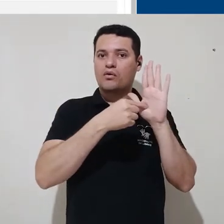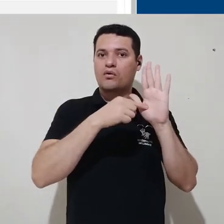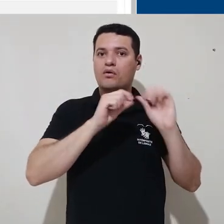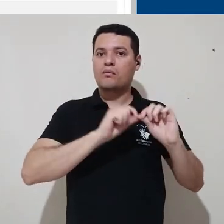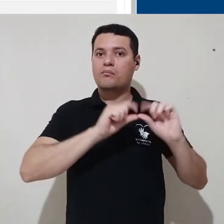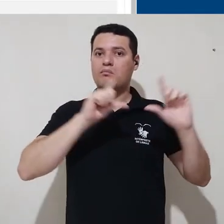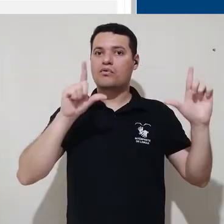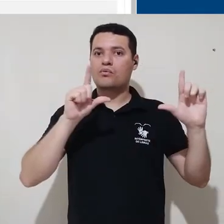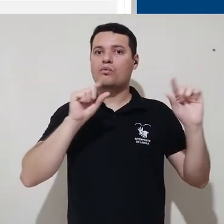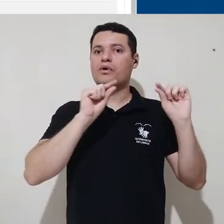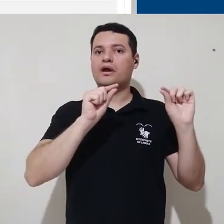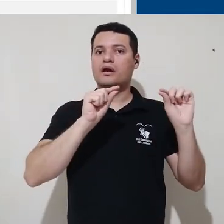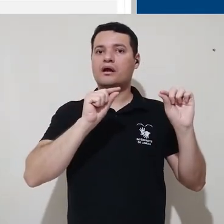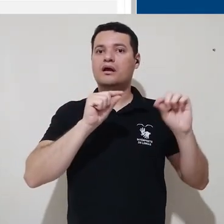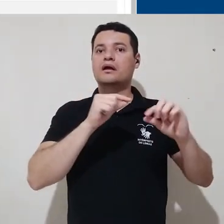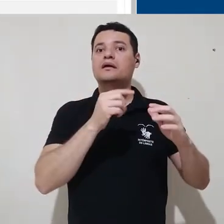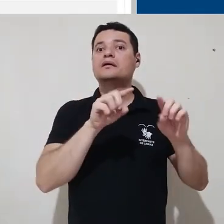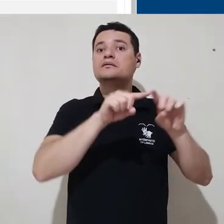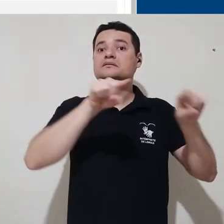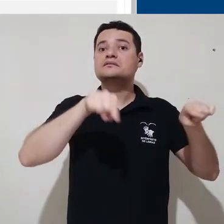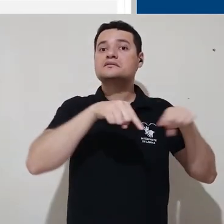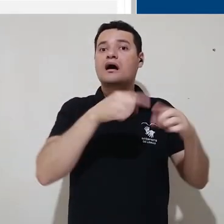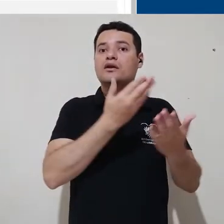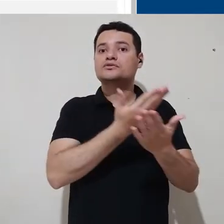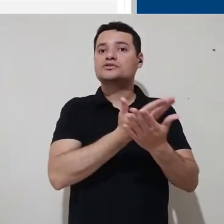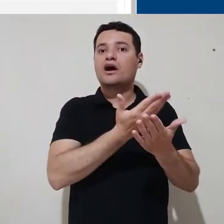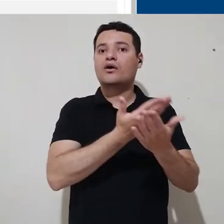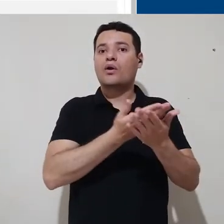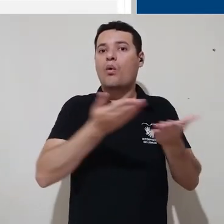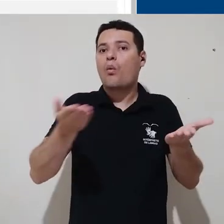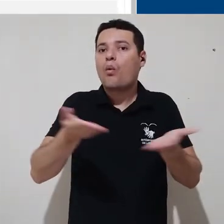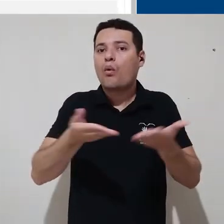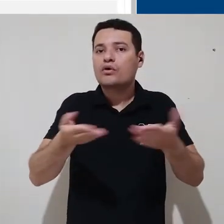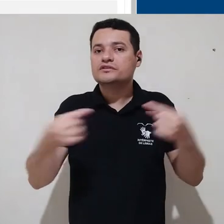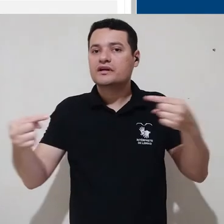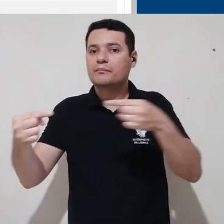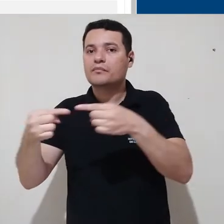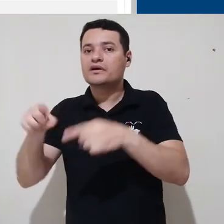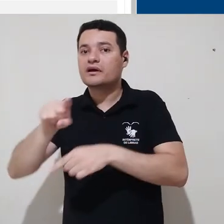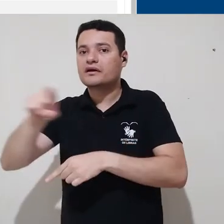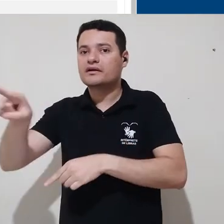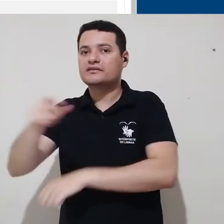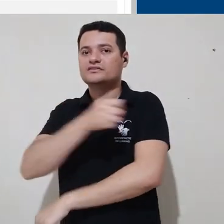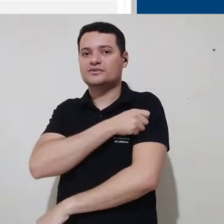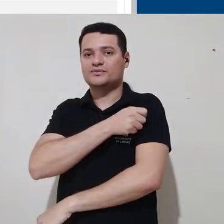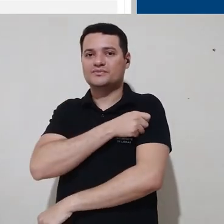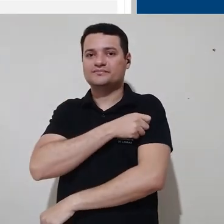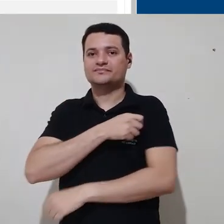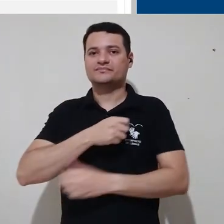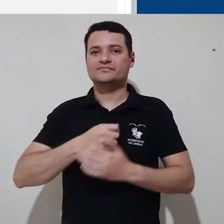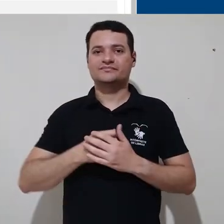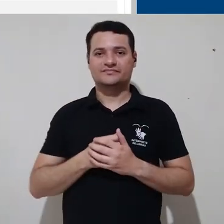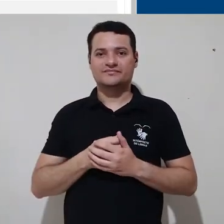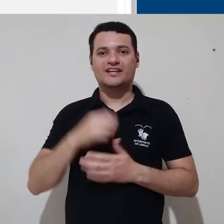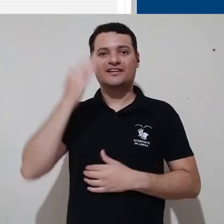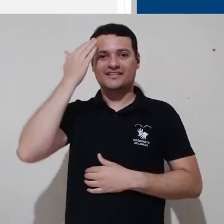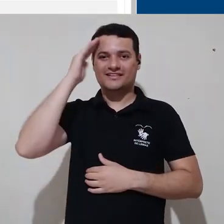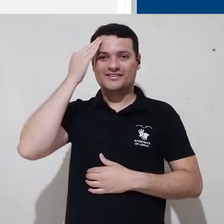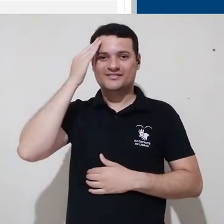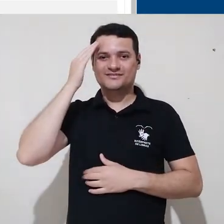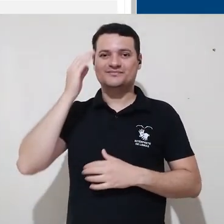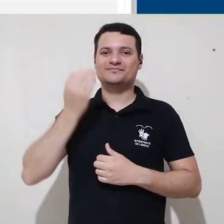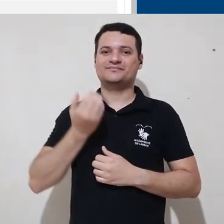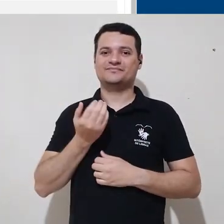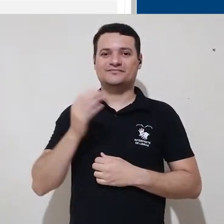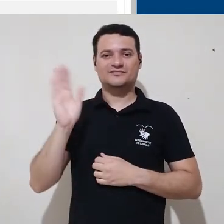e verificar as salas que estão disponíveis hoje para os alunos. Ok? O conceito